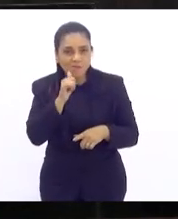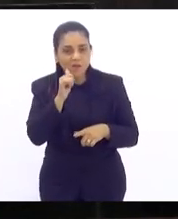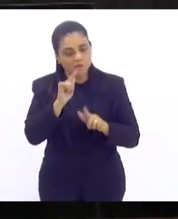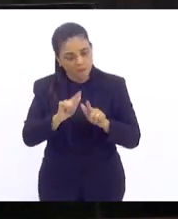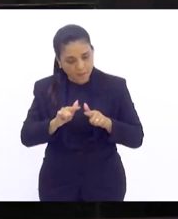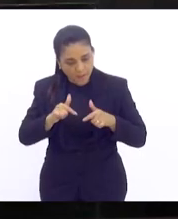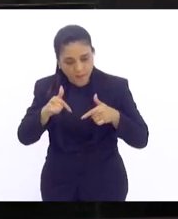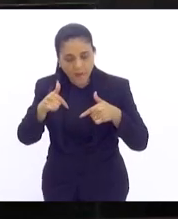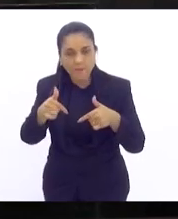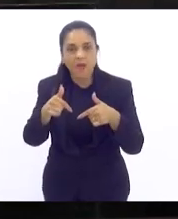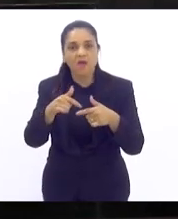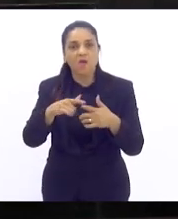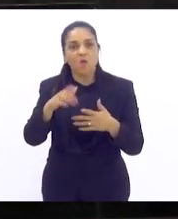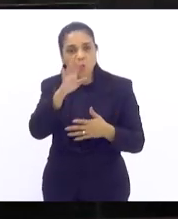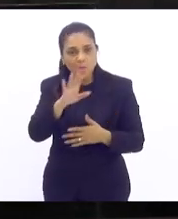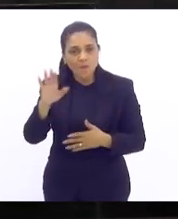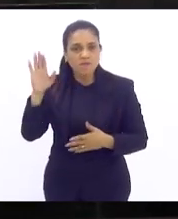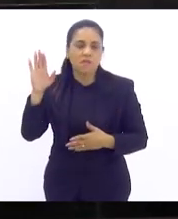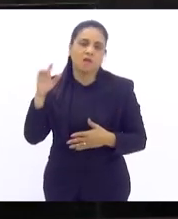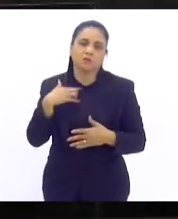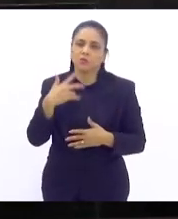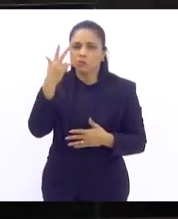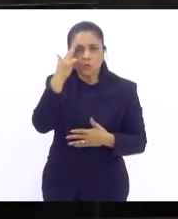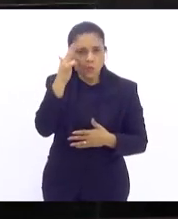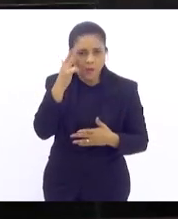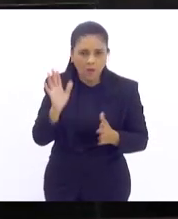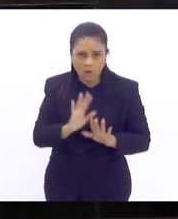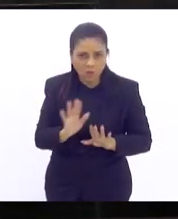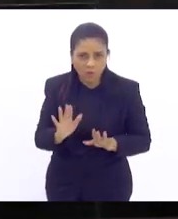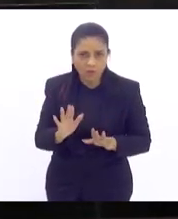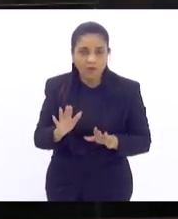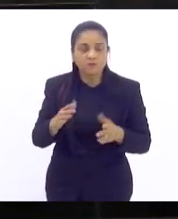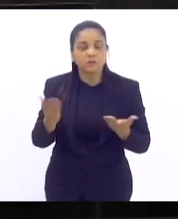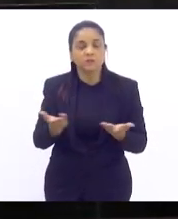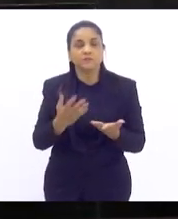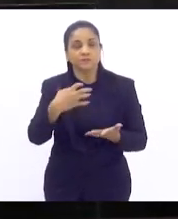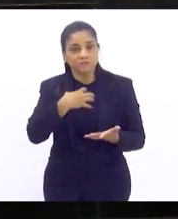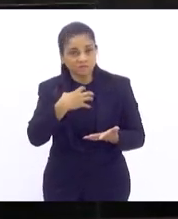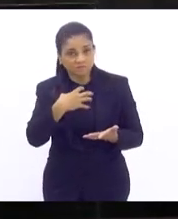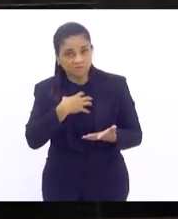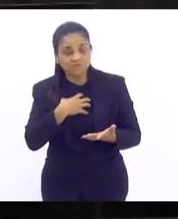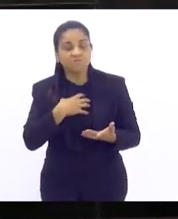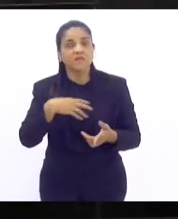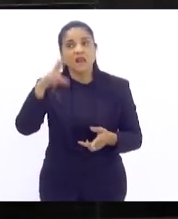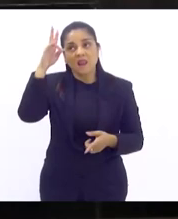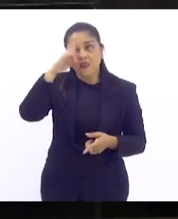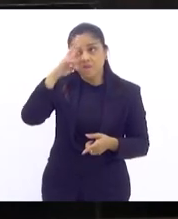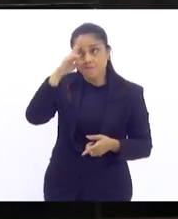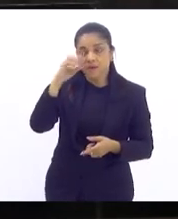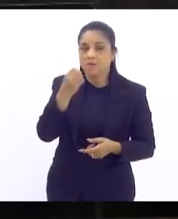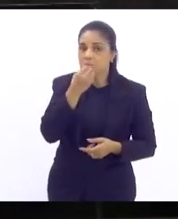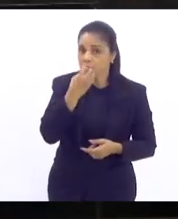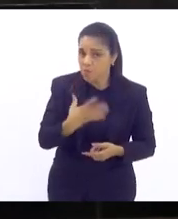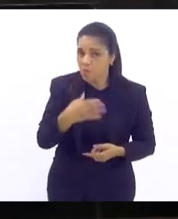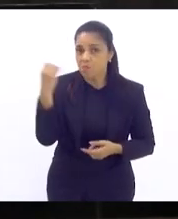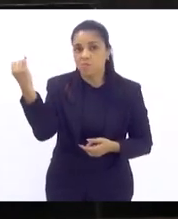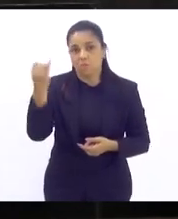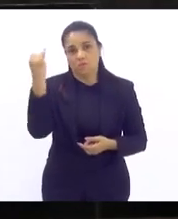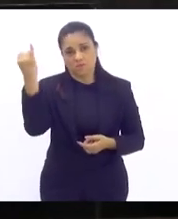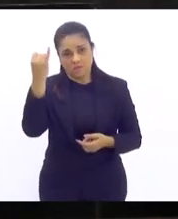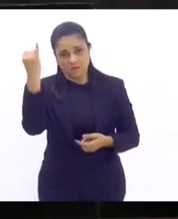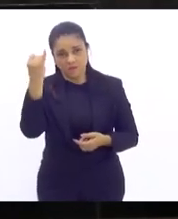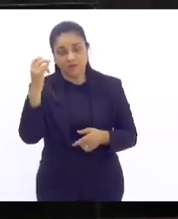o seu mandato. Então, nesse sentido, deputada Tia Ju, é excelente a gente rememorar, é importante falar da primeira